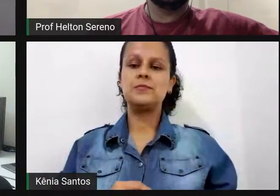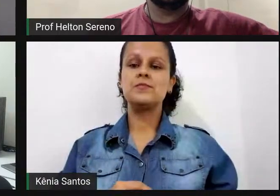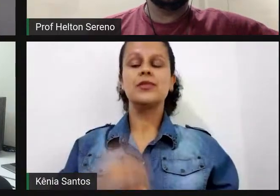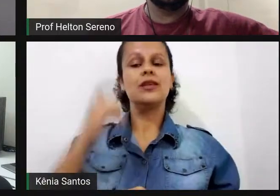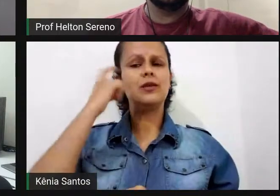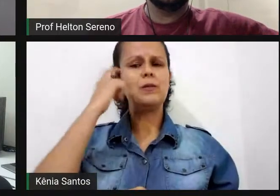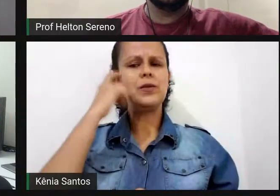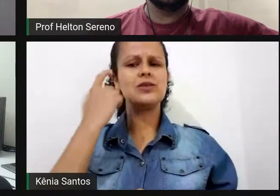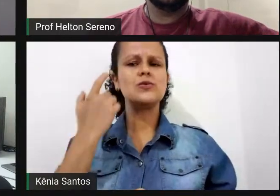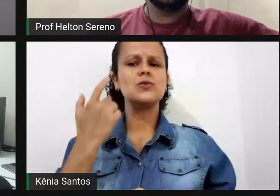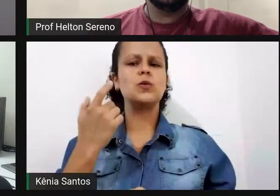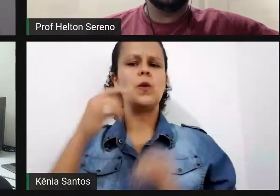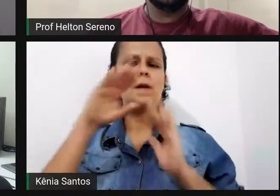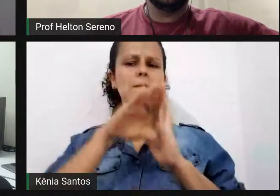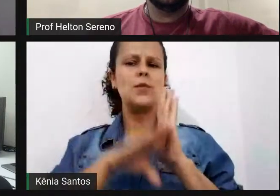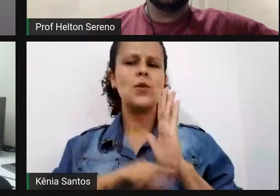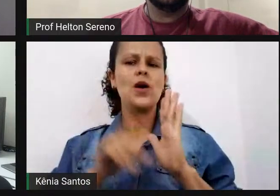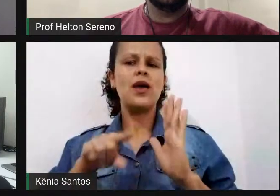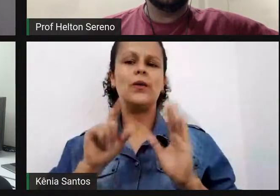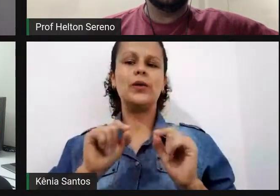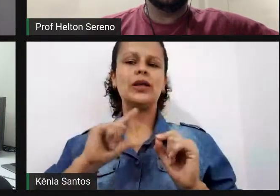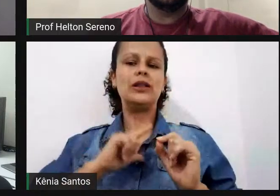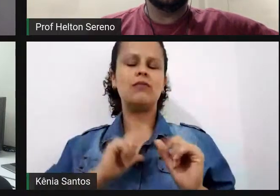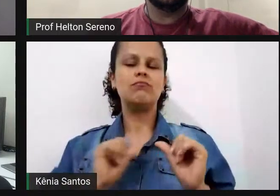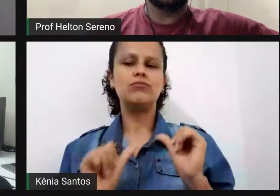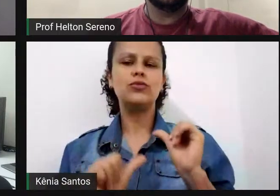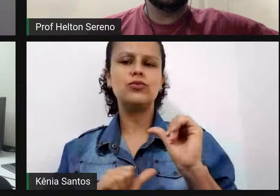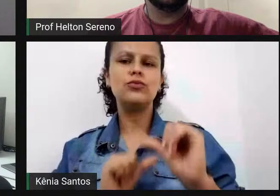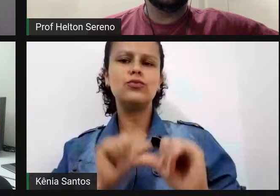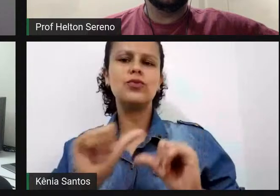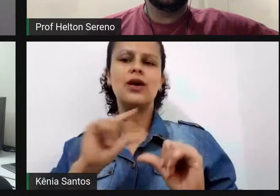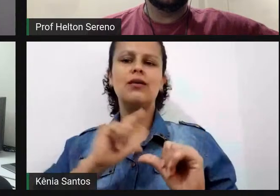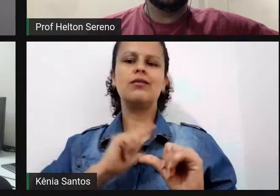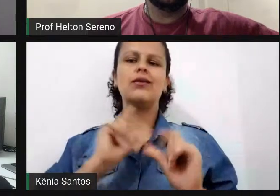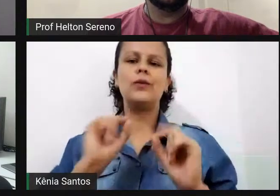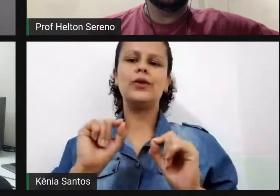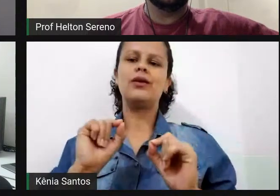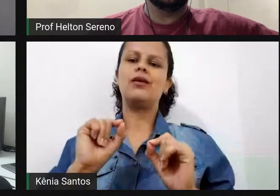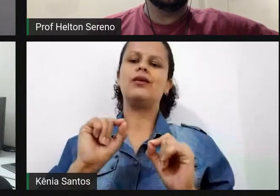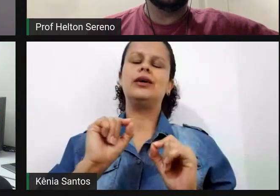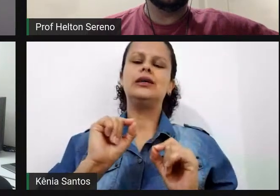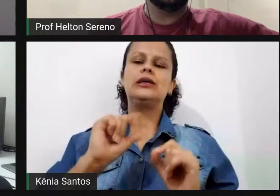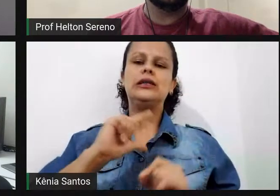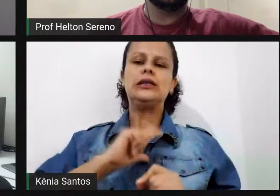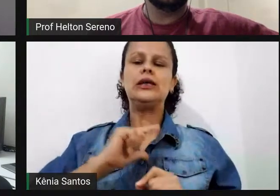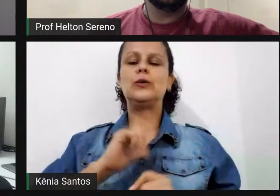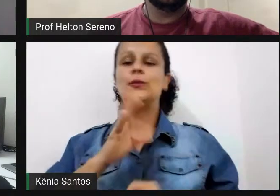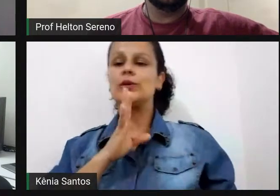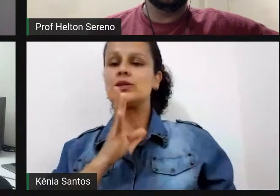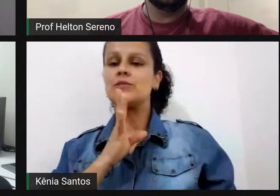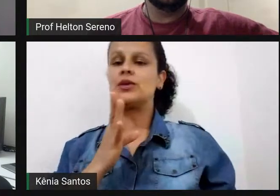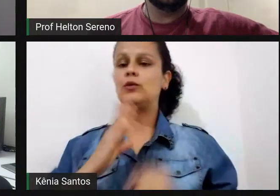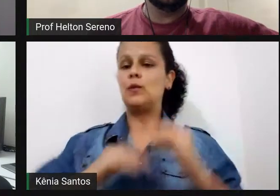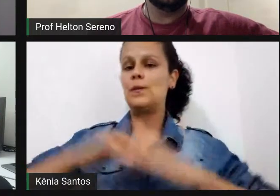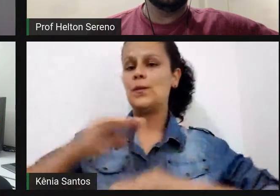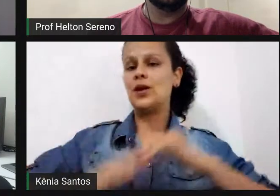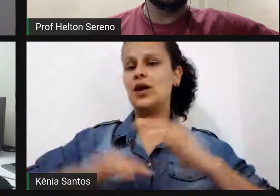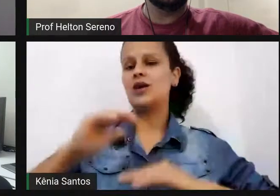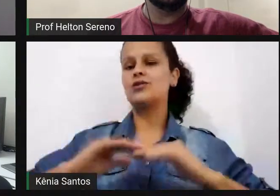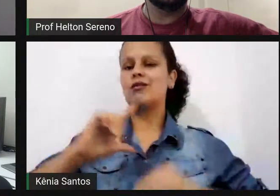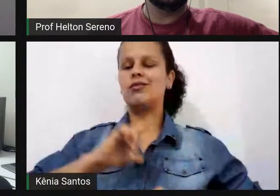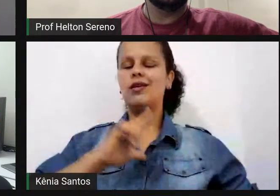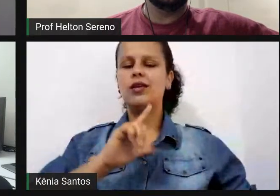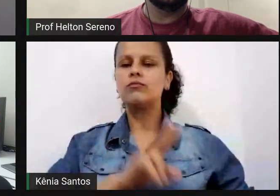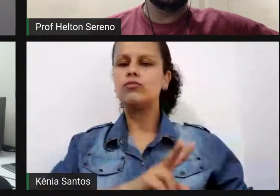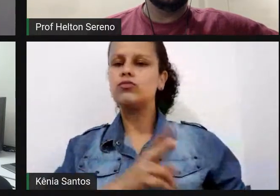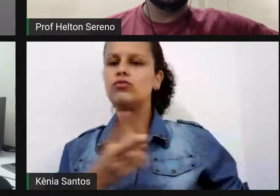uma transposição contextualizada, né? Do conhecimento, das práticas, que comprovadamente tem feito a diferença na